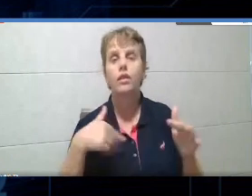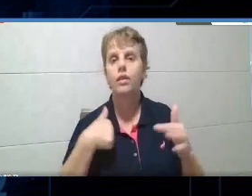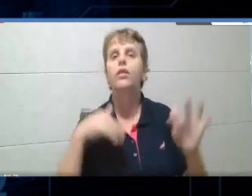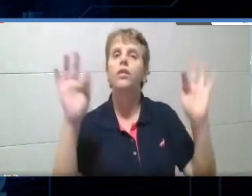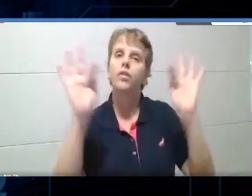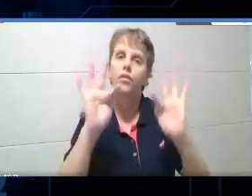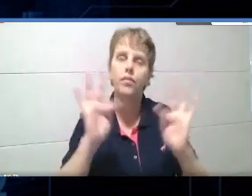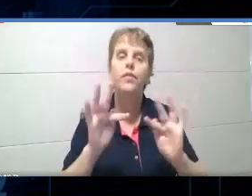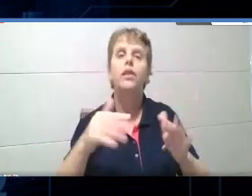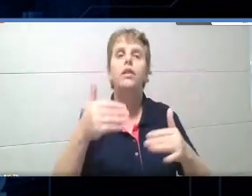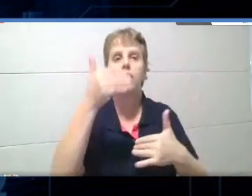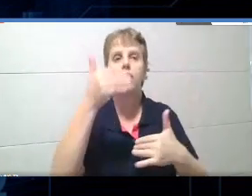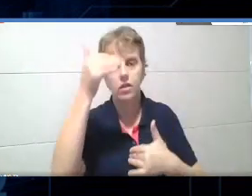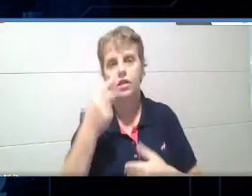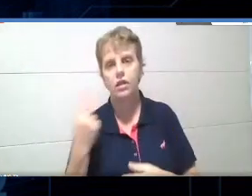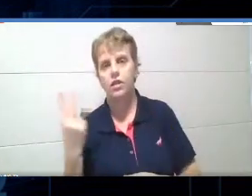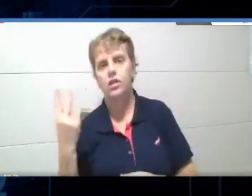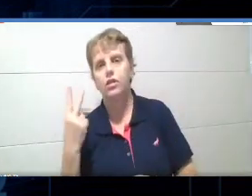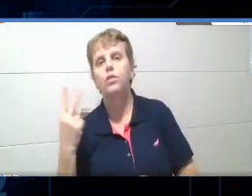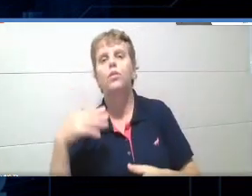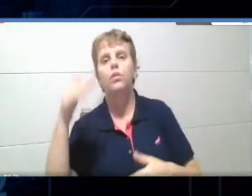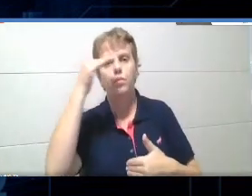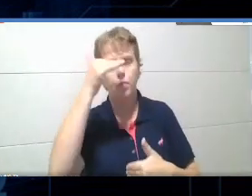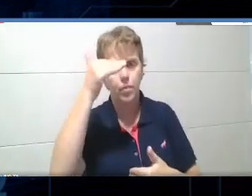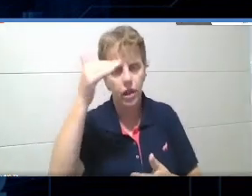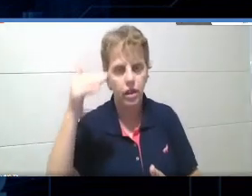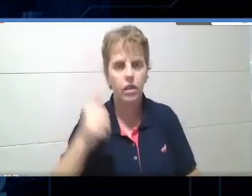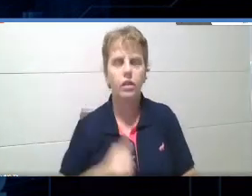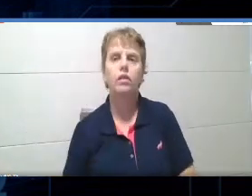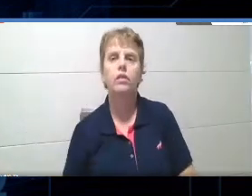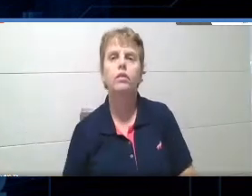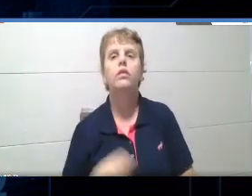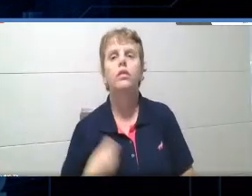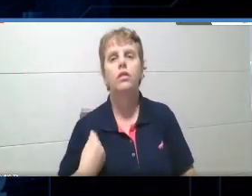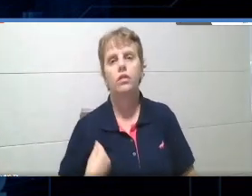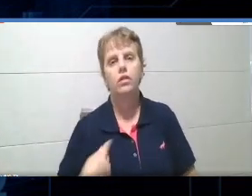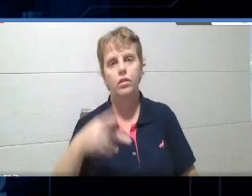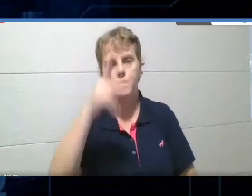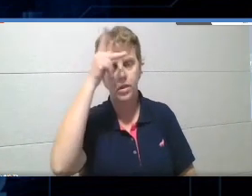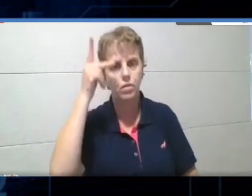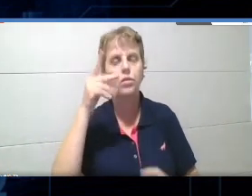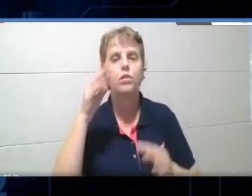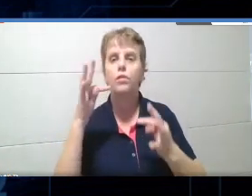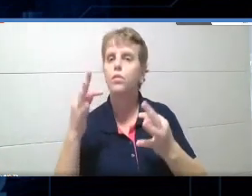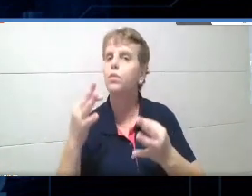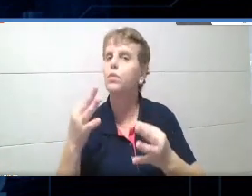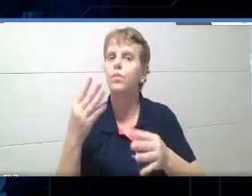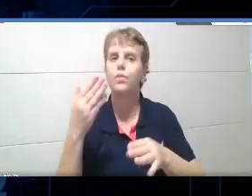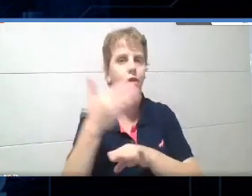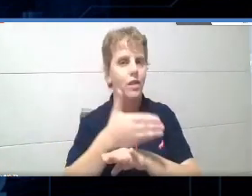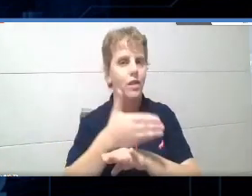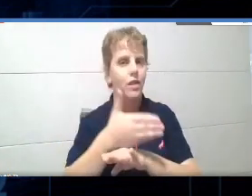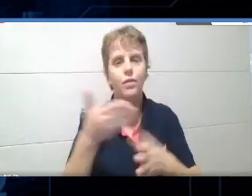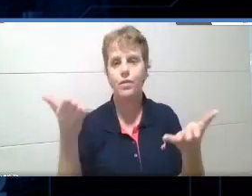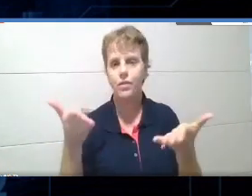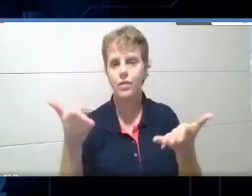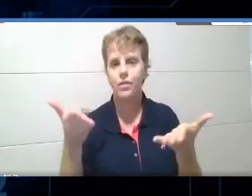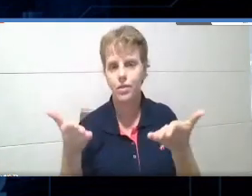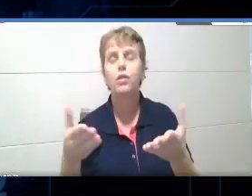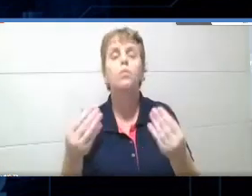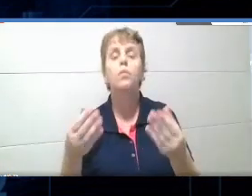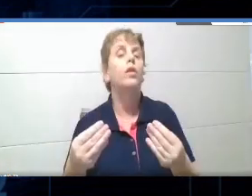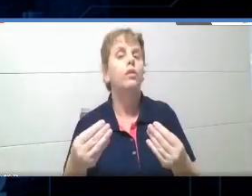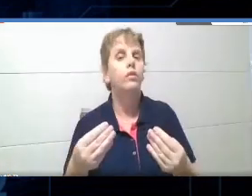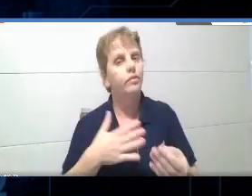honrada, né? Eu e o professor Luiz agradecemos a presença de todos vocês. É muito, muito